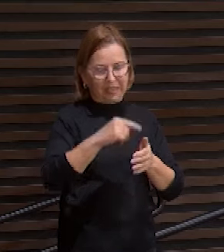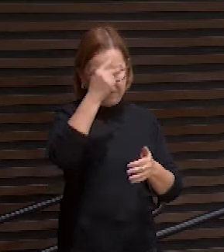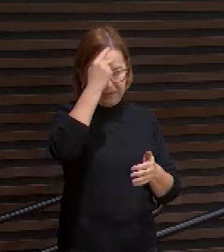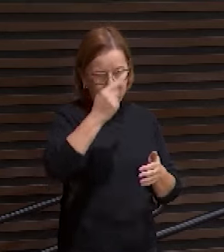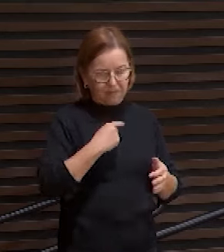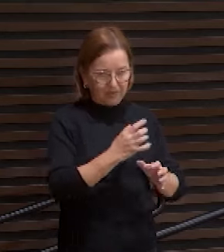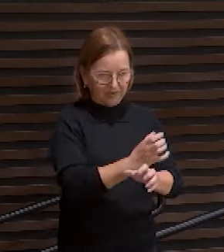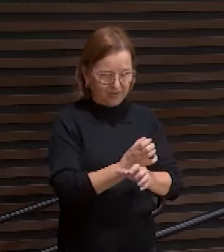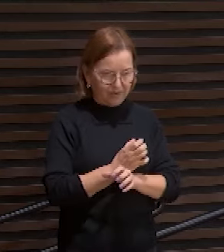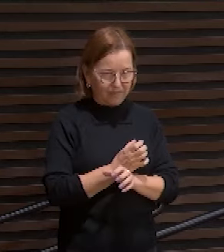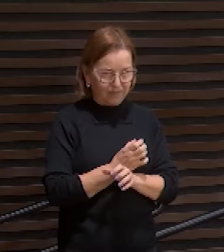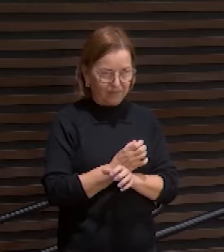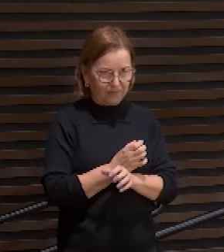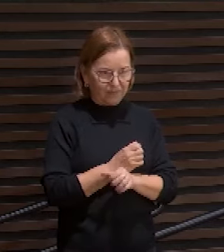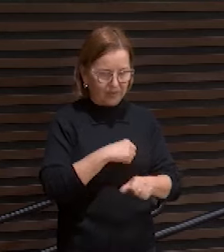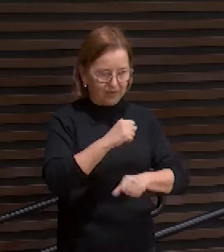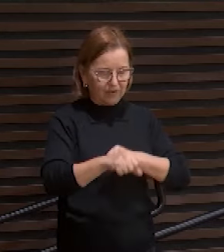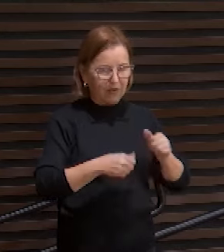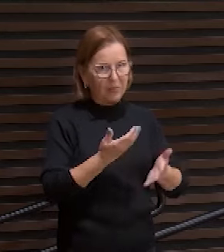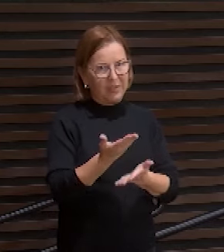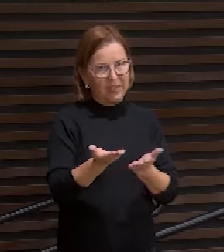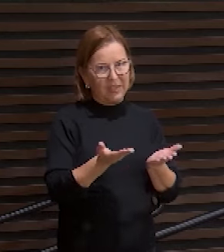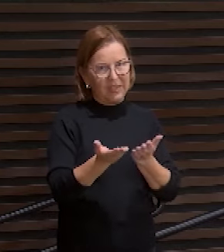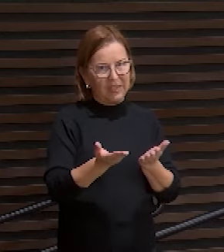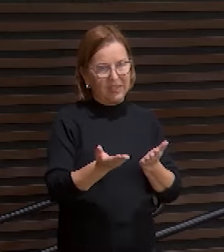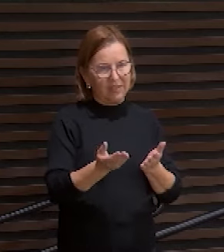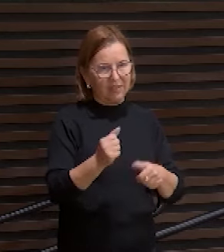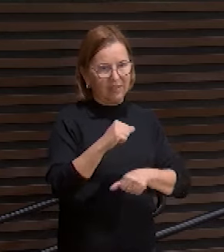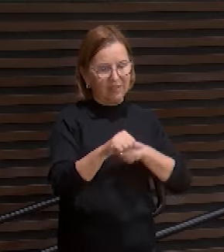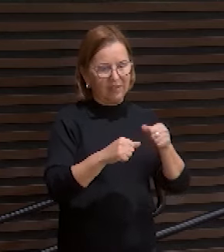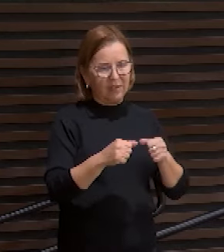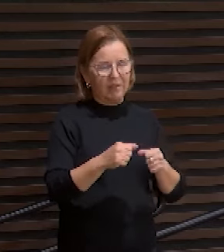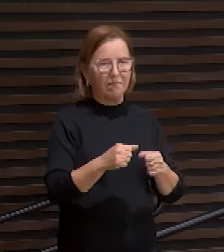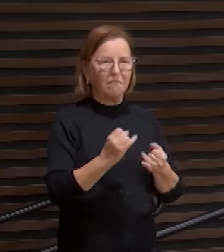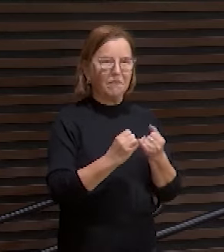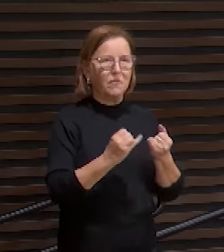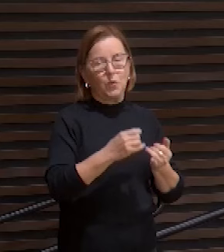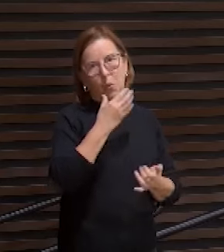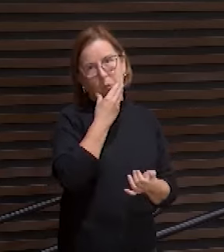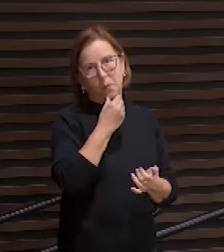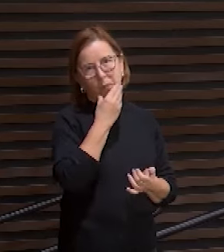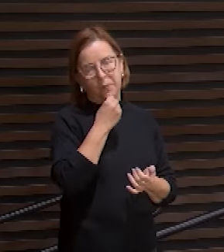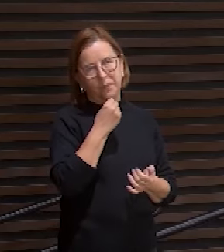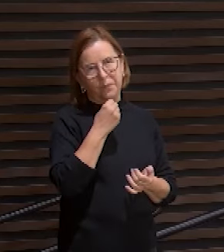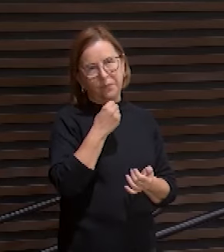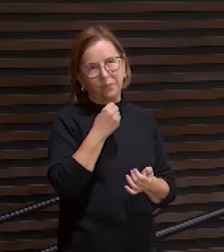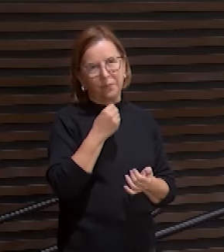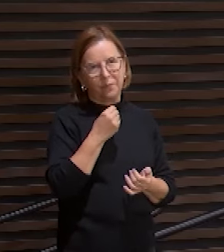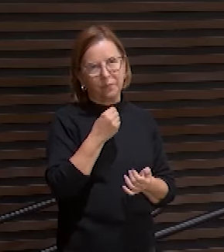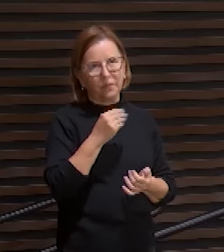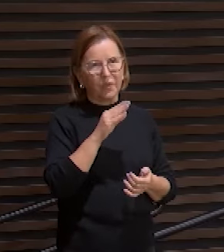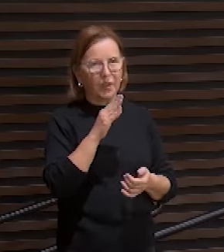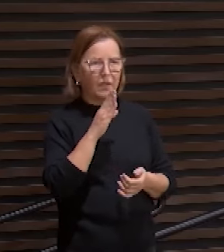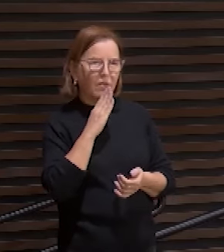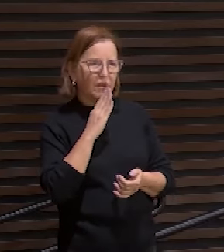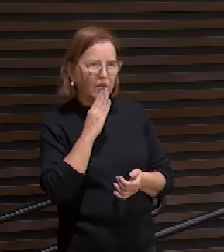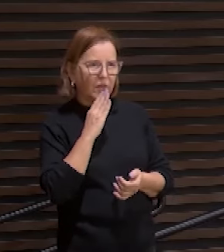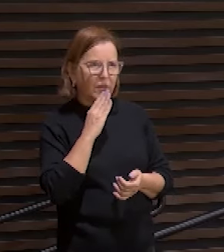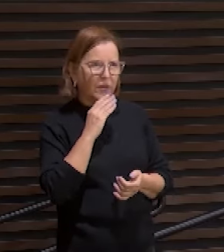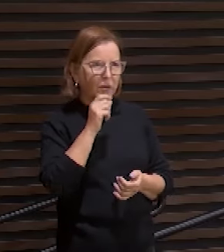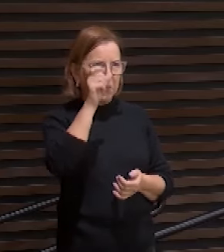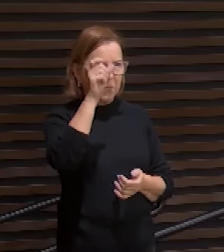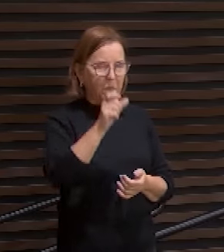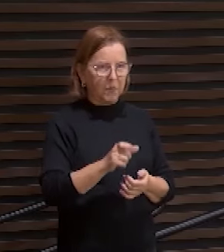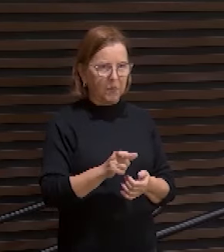esvaziou, assumindo a forma de servo, tornando-se em semelhança de homens. E, reconhecido em figura humana, a si